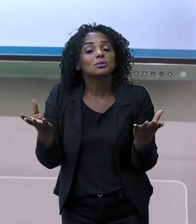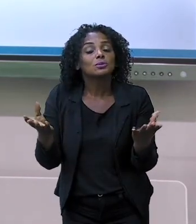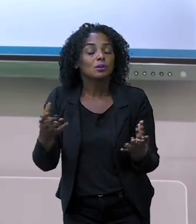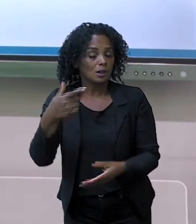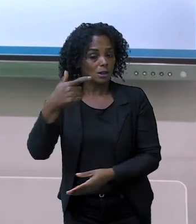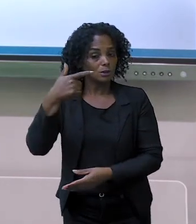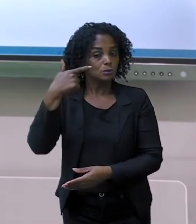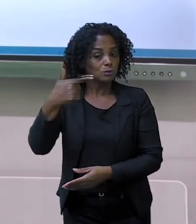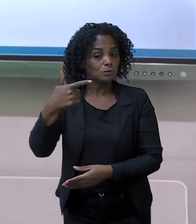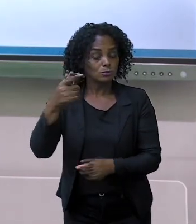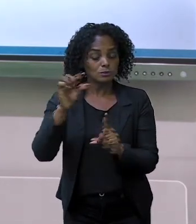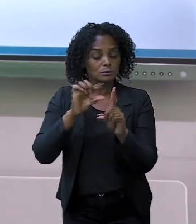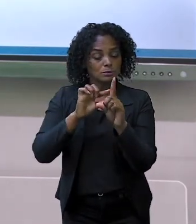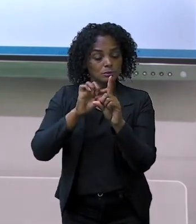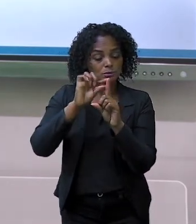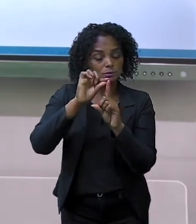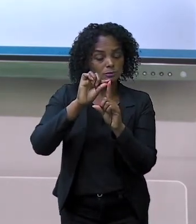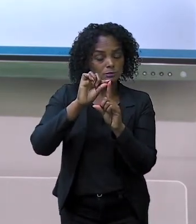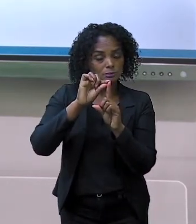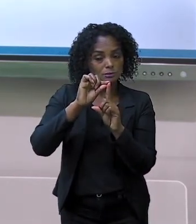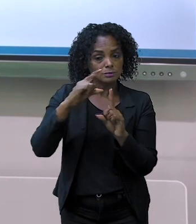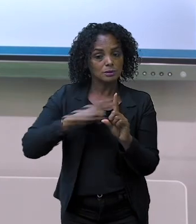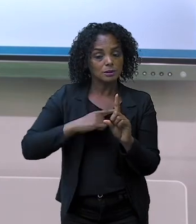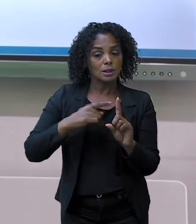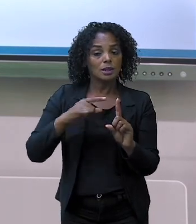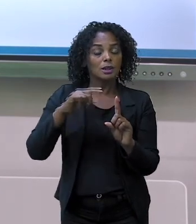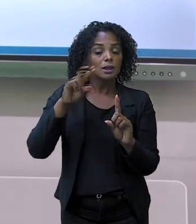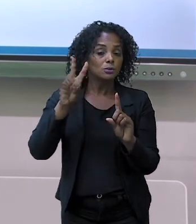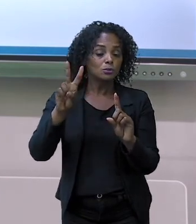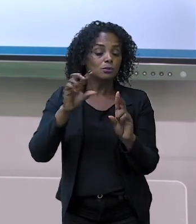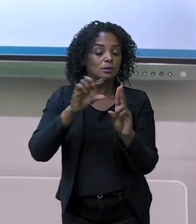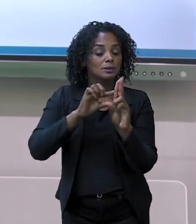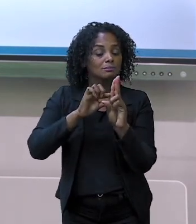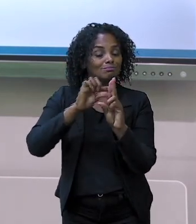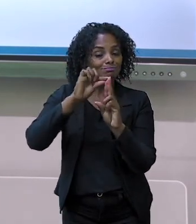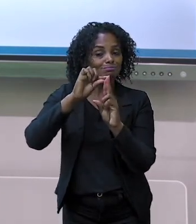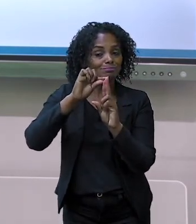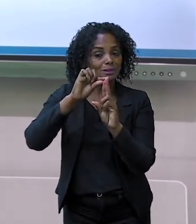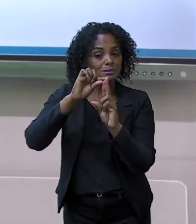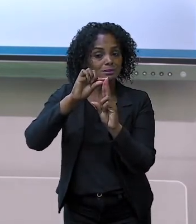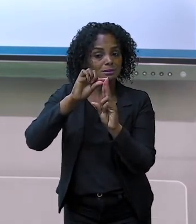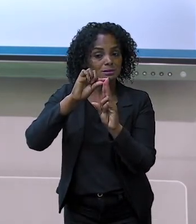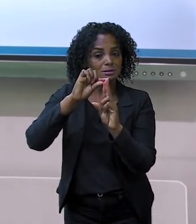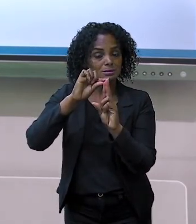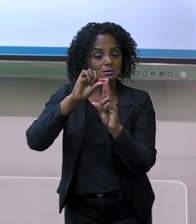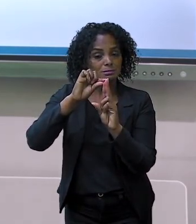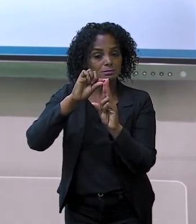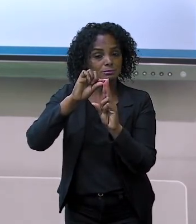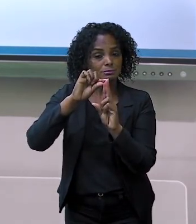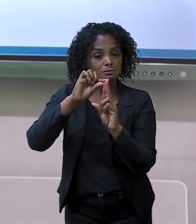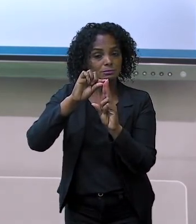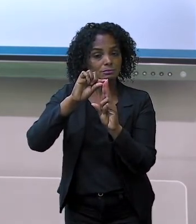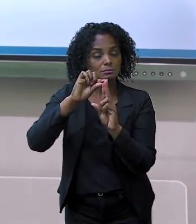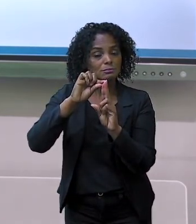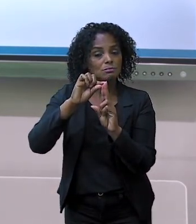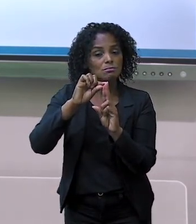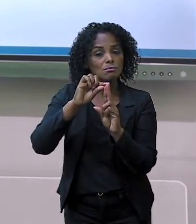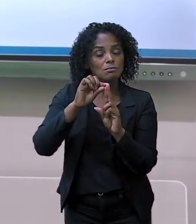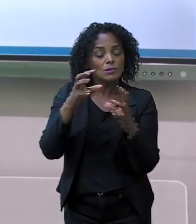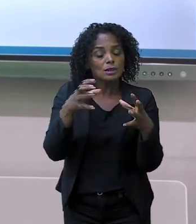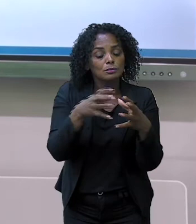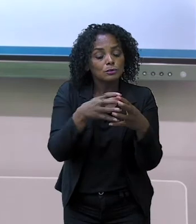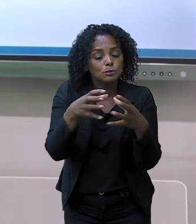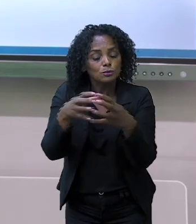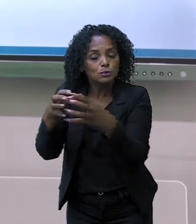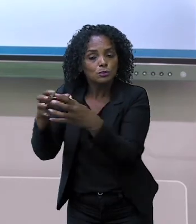unidades e duas dezenas. As duas unidades que estão aqui e as duas dezenas, que é os dois